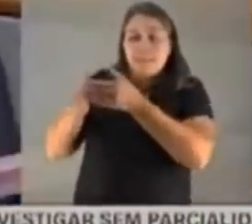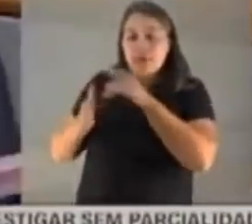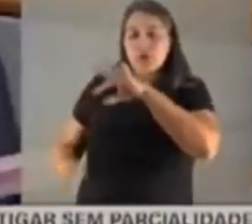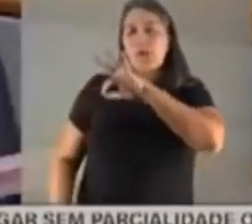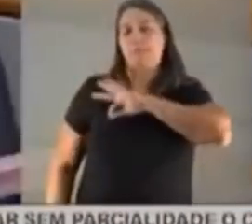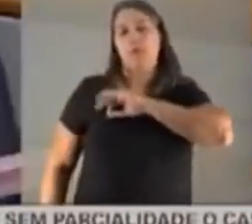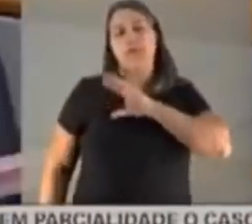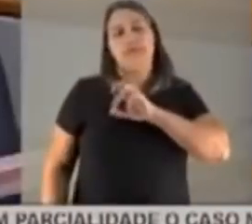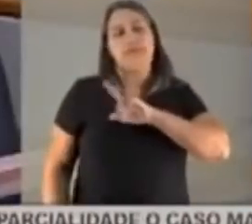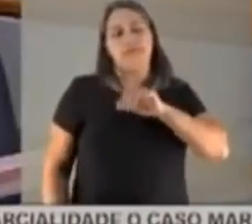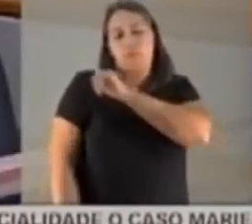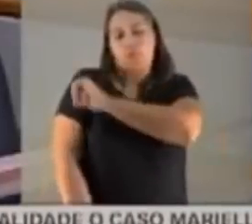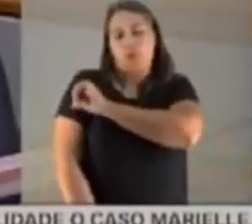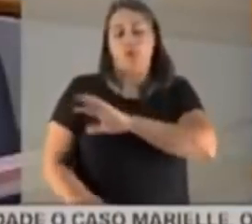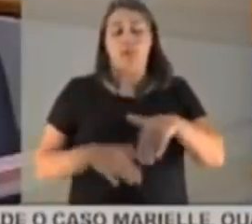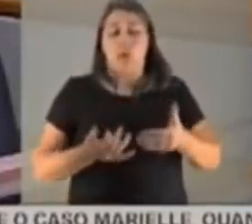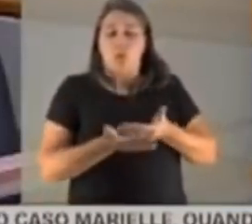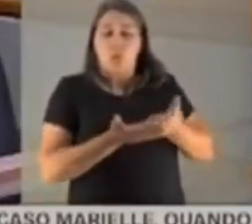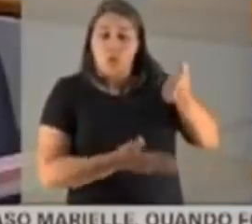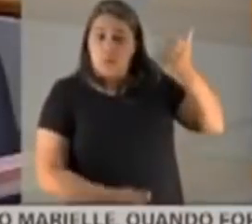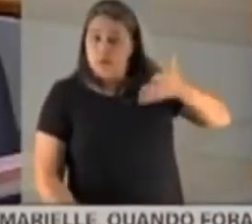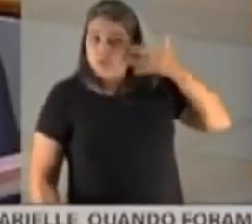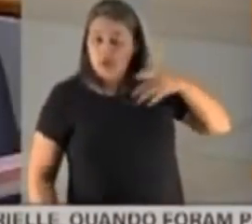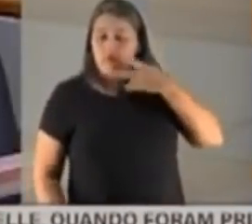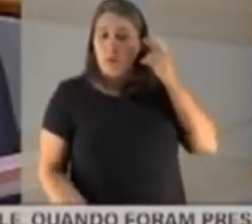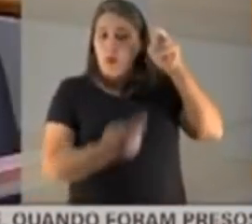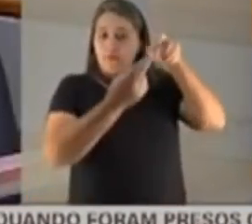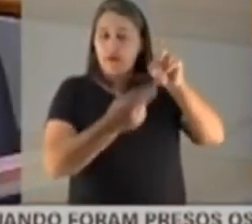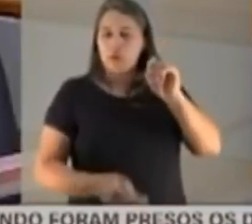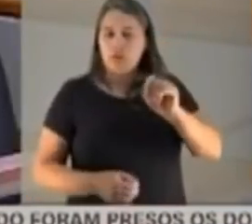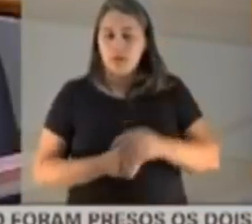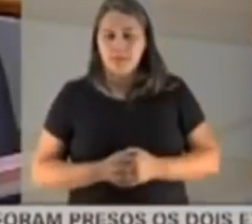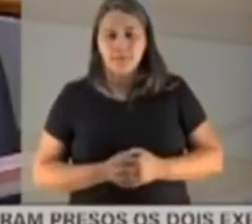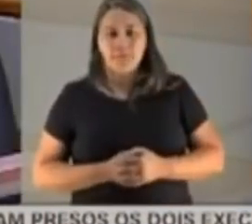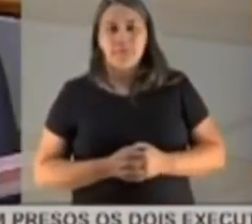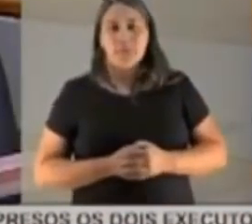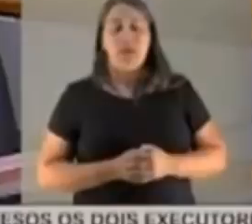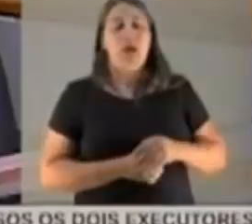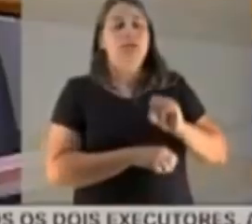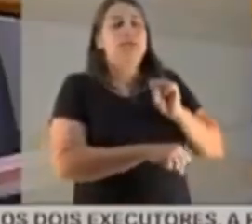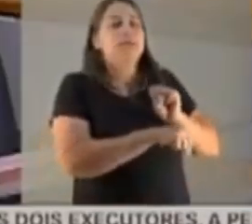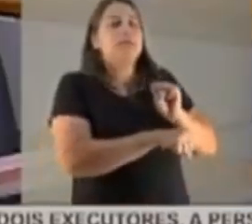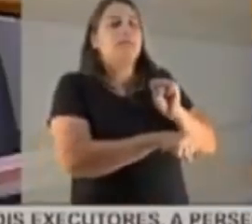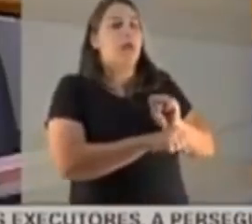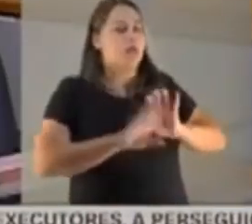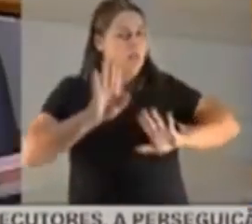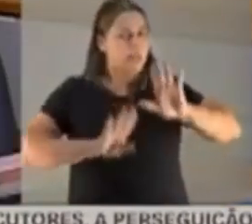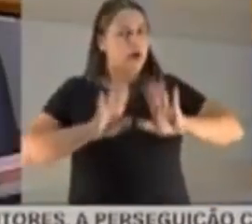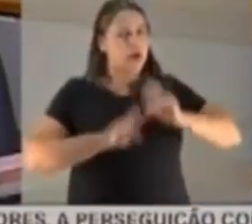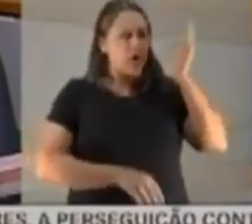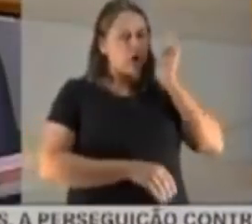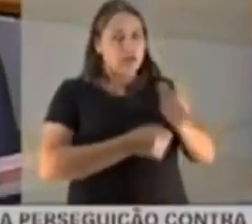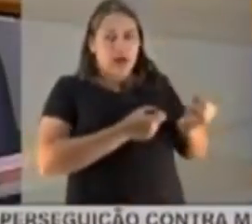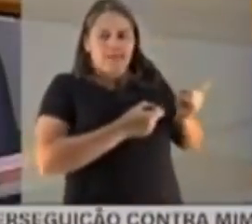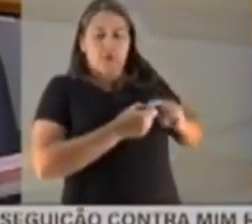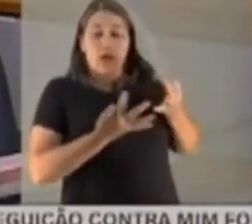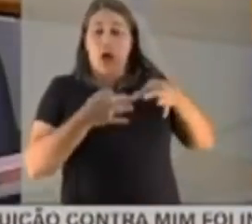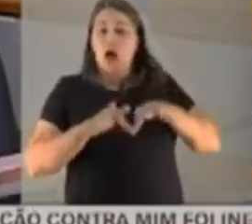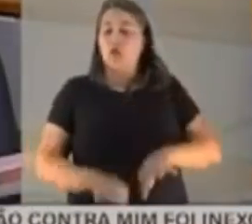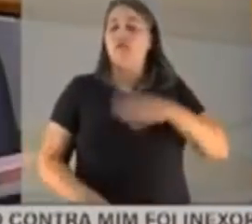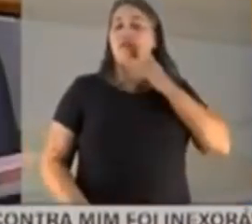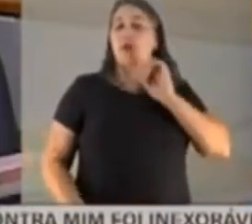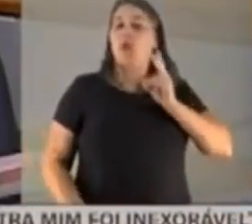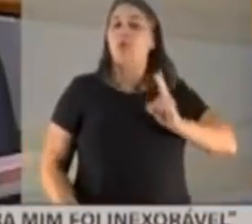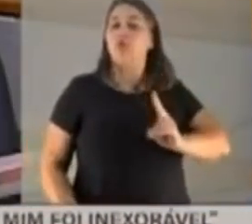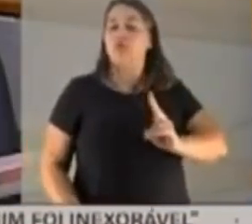No começo da sua fala aqui, o senhor fez, por exemplo, referência, e o senhor colocou o seguinte, que espera que a ordem democrática seja restabelecida, aí no final